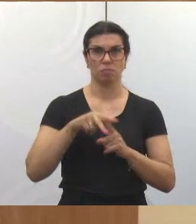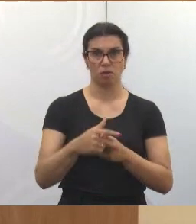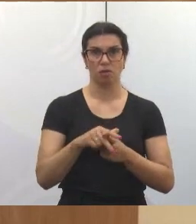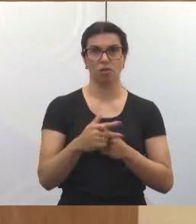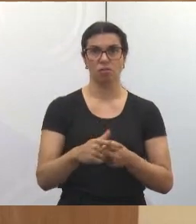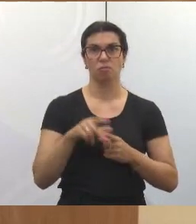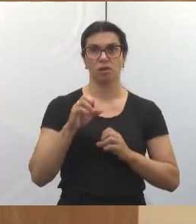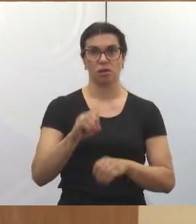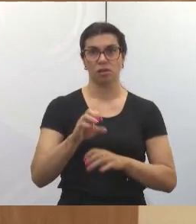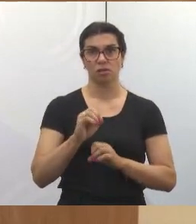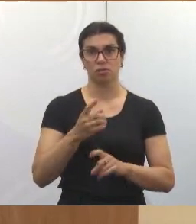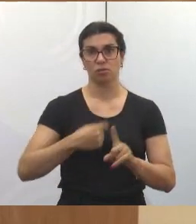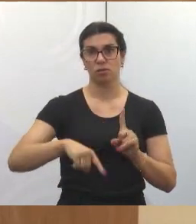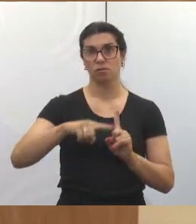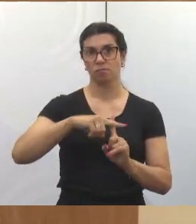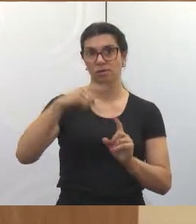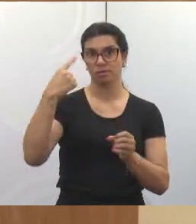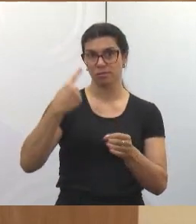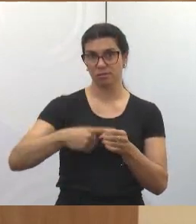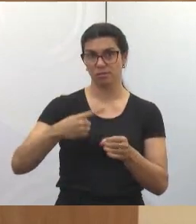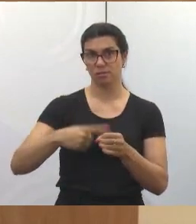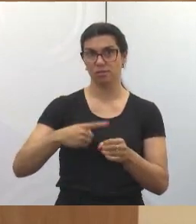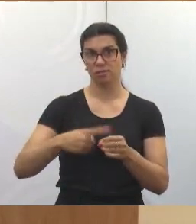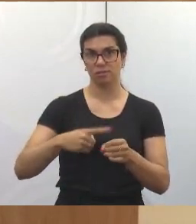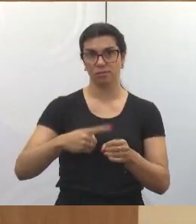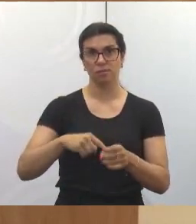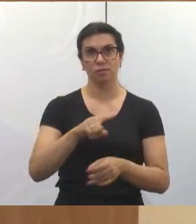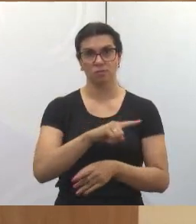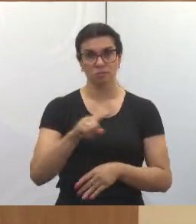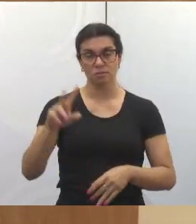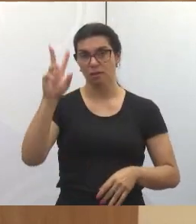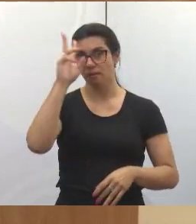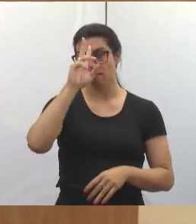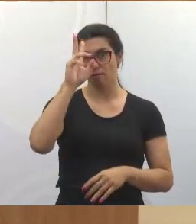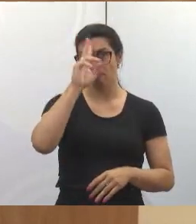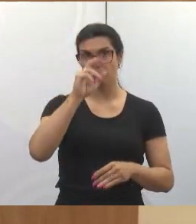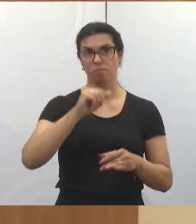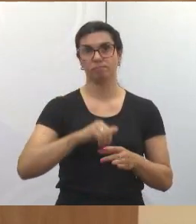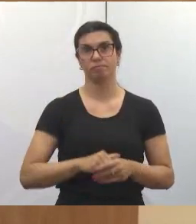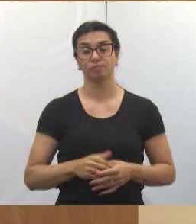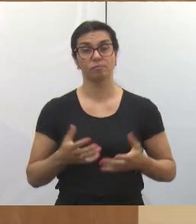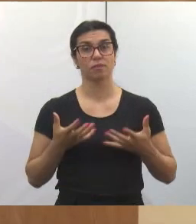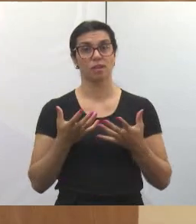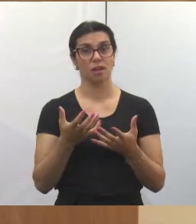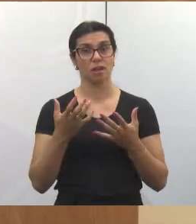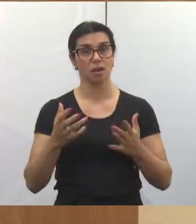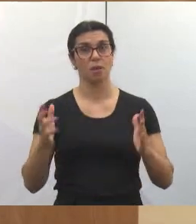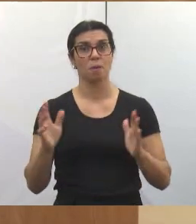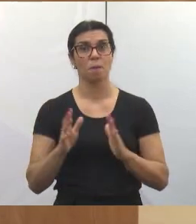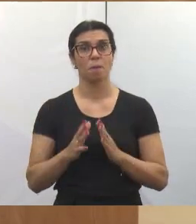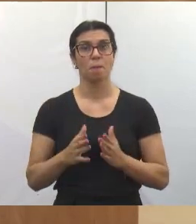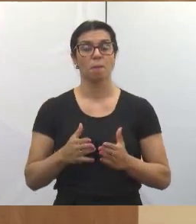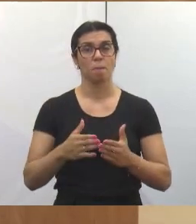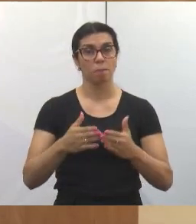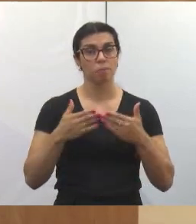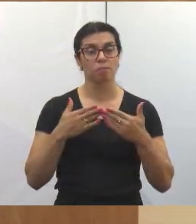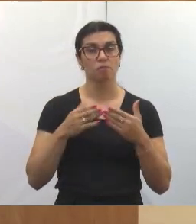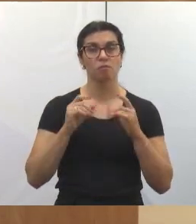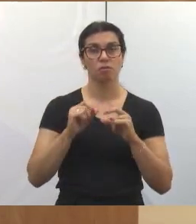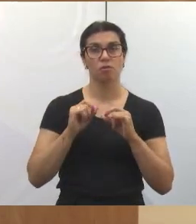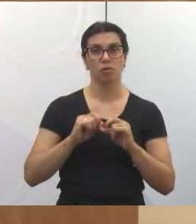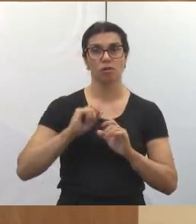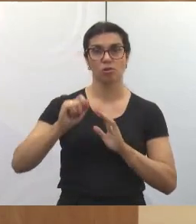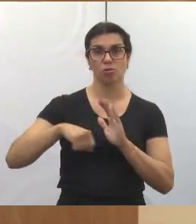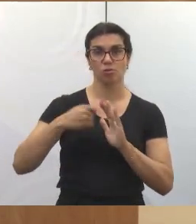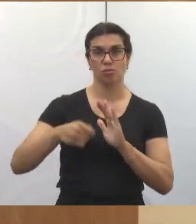educamais Centro, quando fala Trianon todos se lembram. Quero por gentileza que coloque o vídeo só para que a